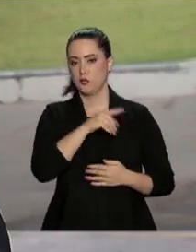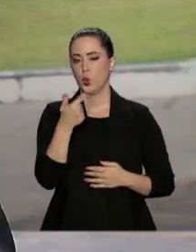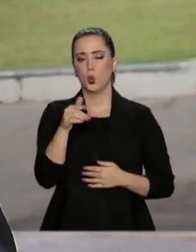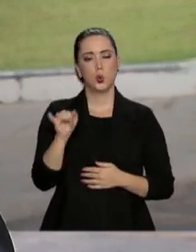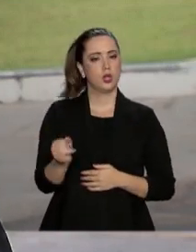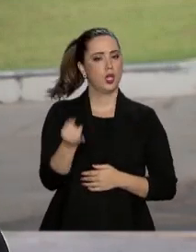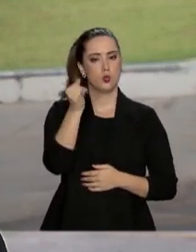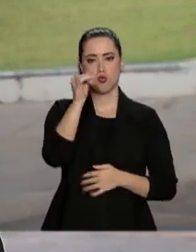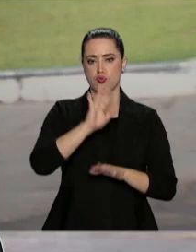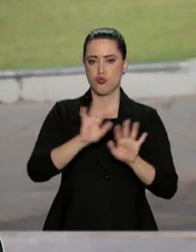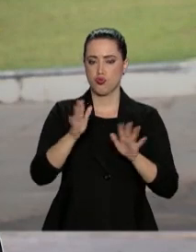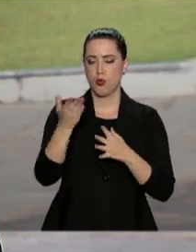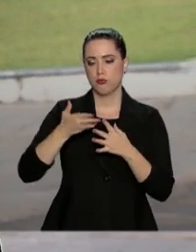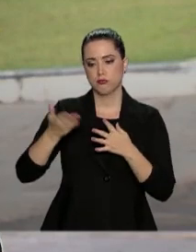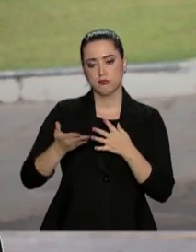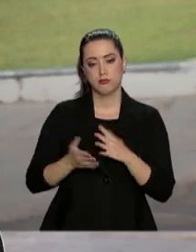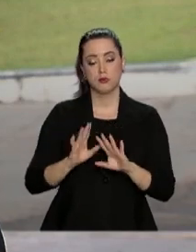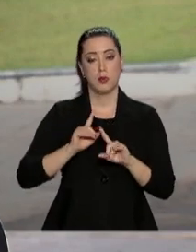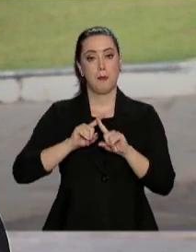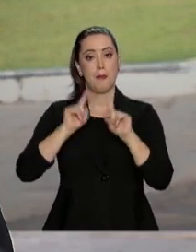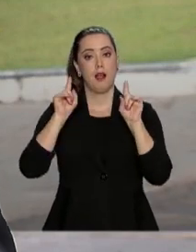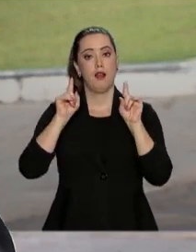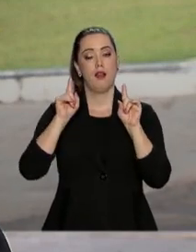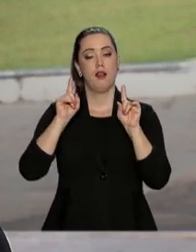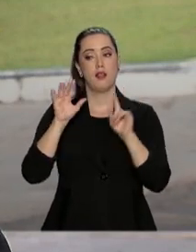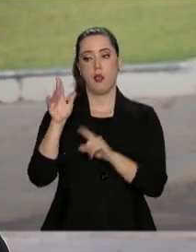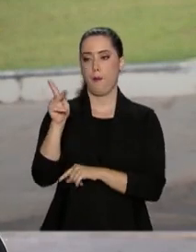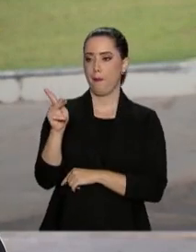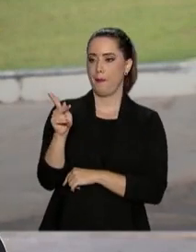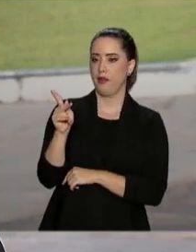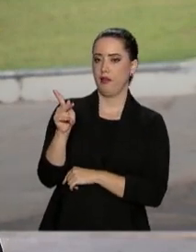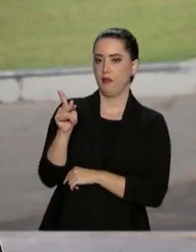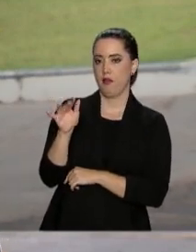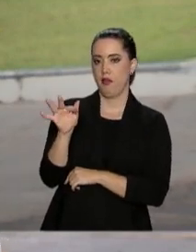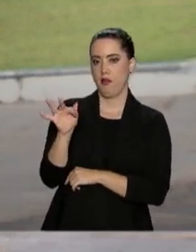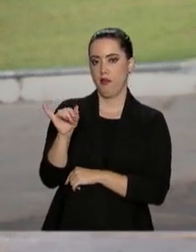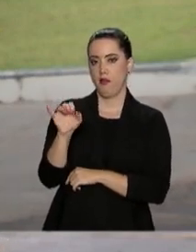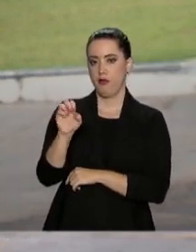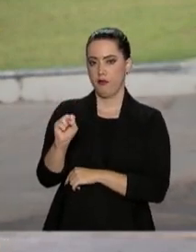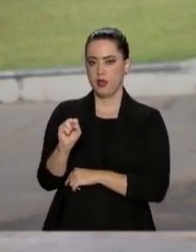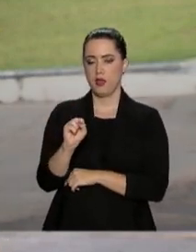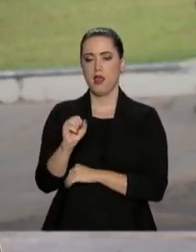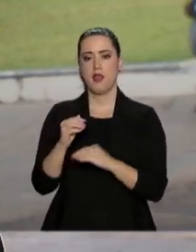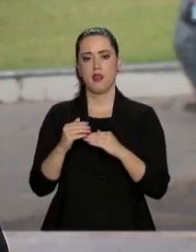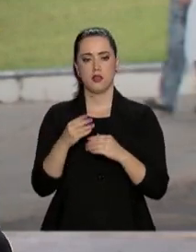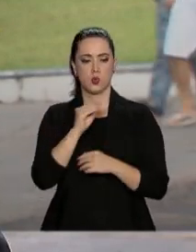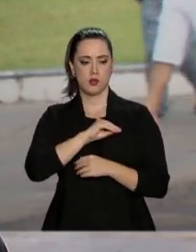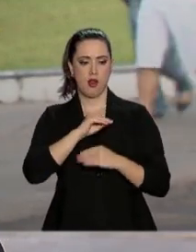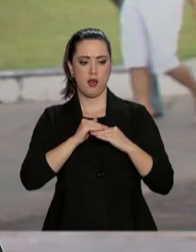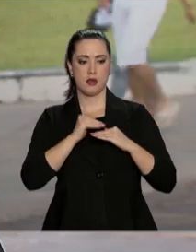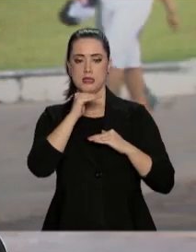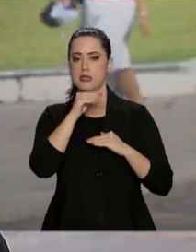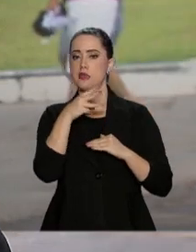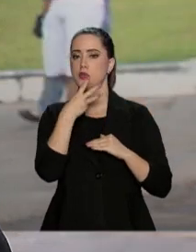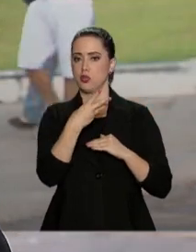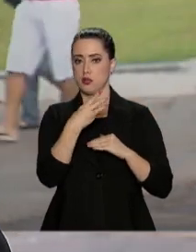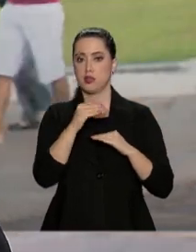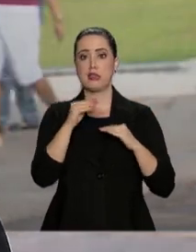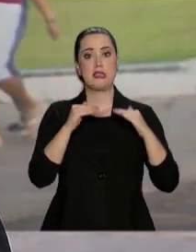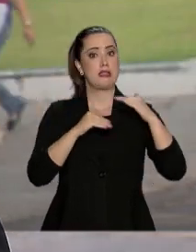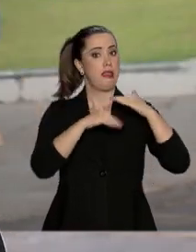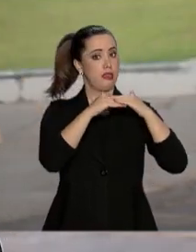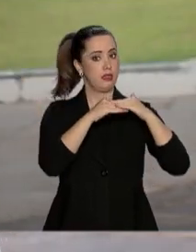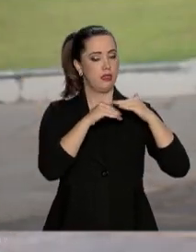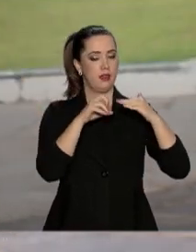juros sobre as parcelas do financiamento. Já no P-FIES, com renda entre 3 a 5 salários mínimos,